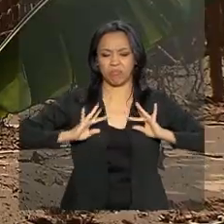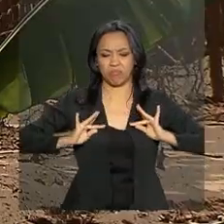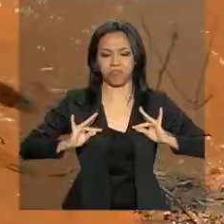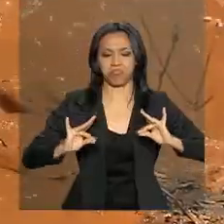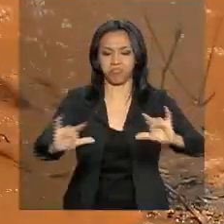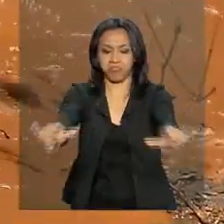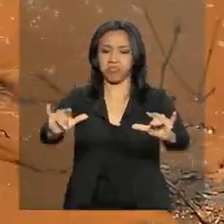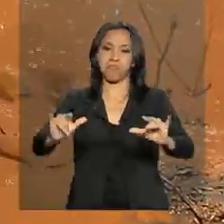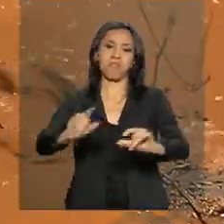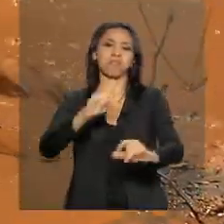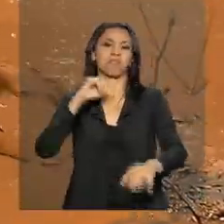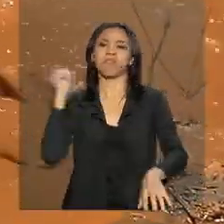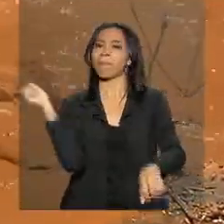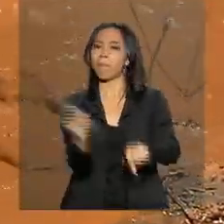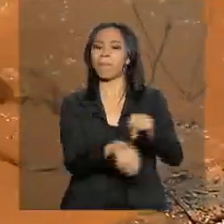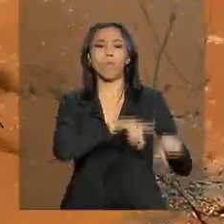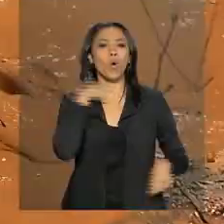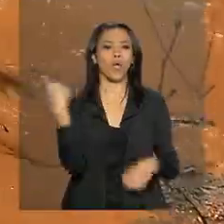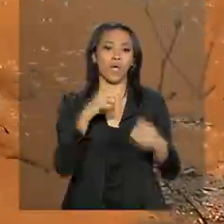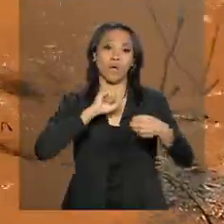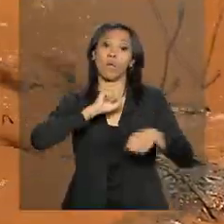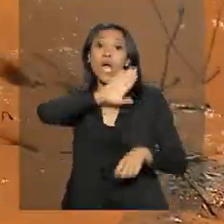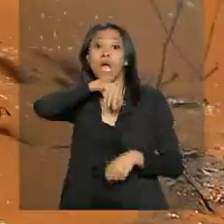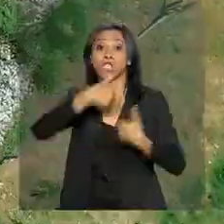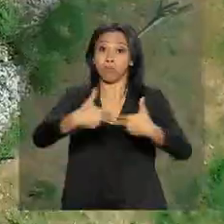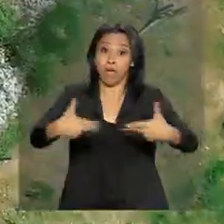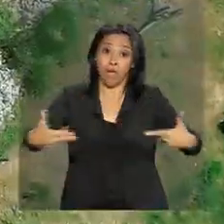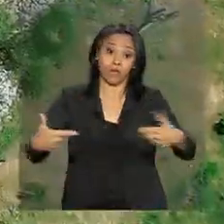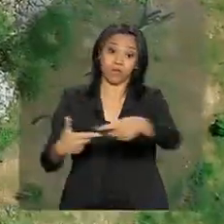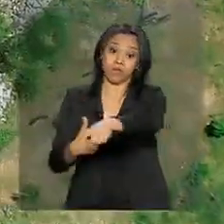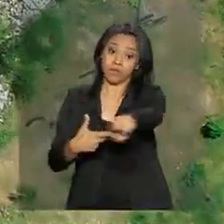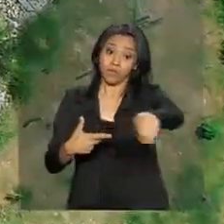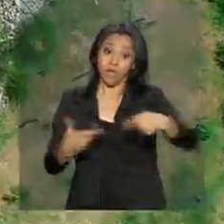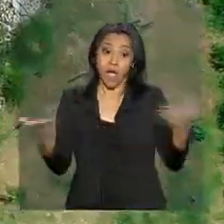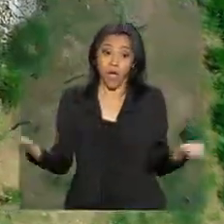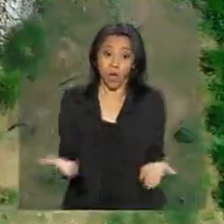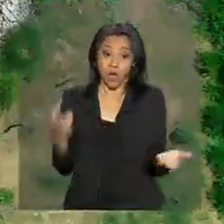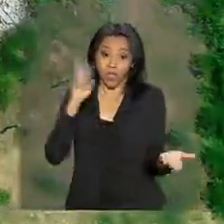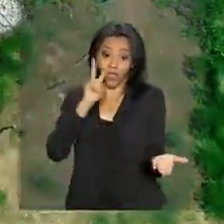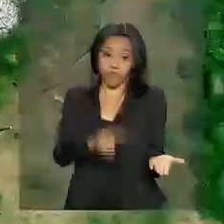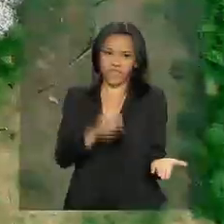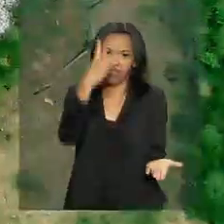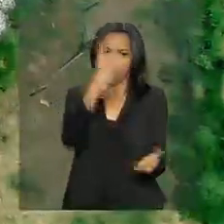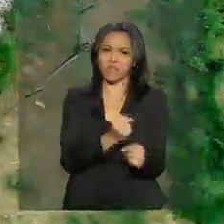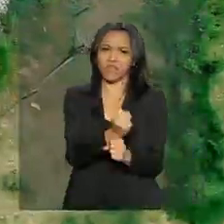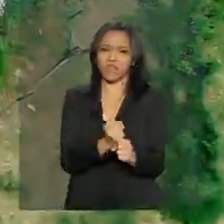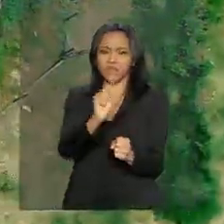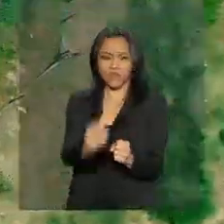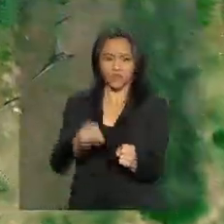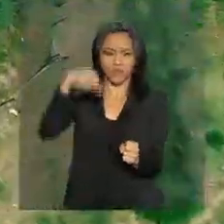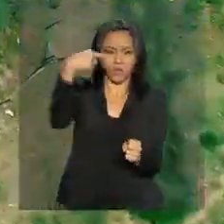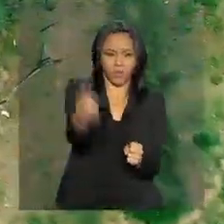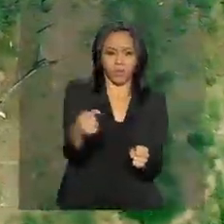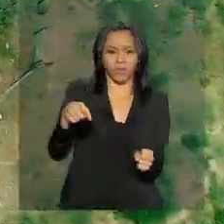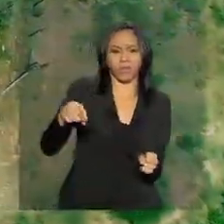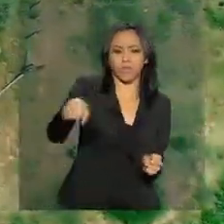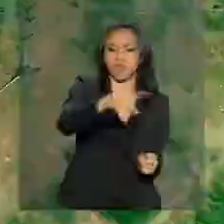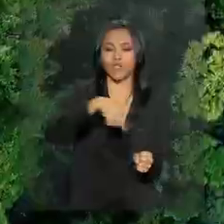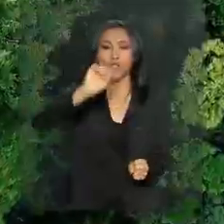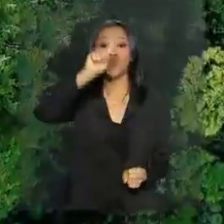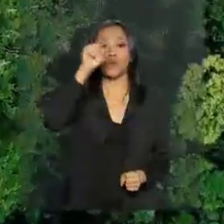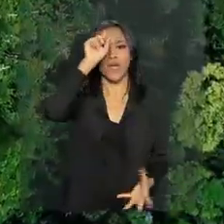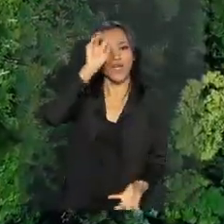animais e coloriu os rios com tons avermelhados. Mas o que se vê agora, três anos depois, se resume a uma